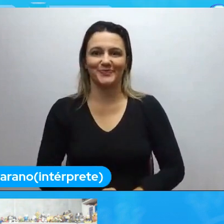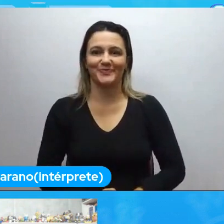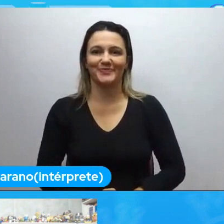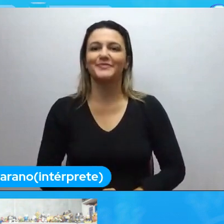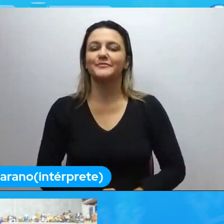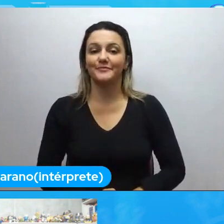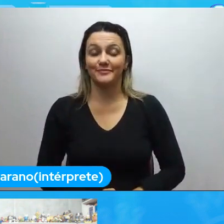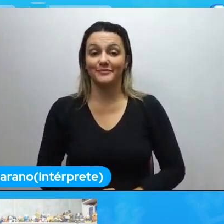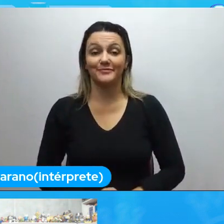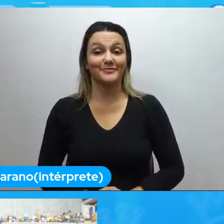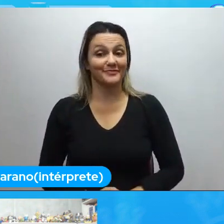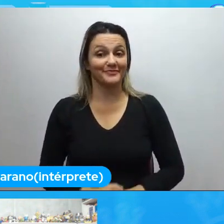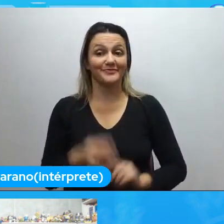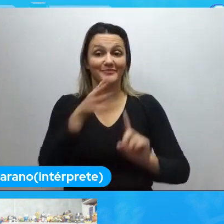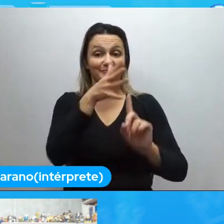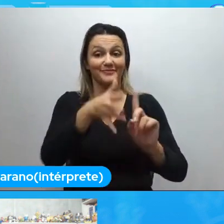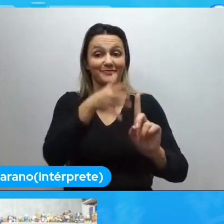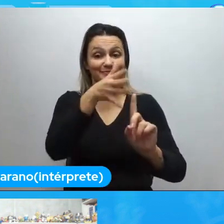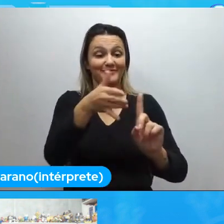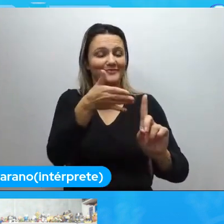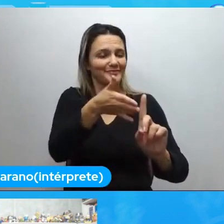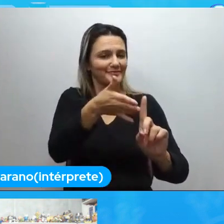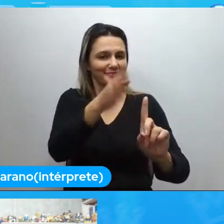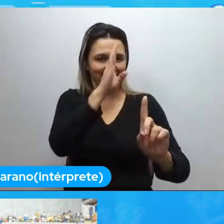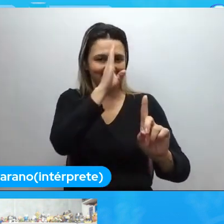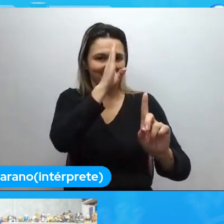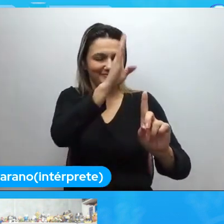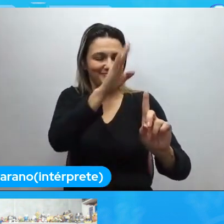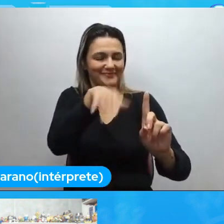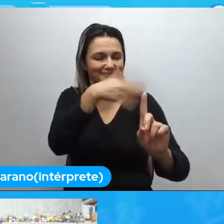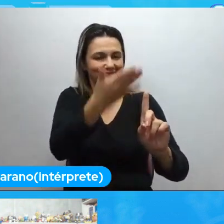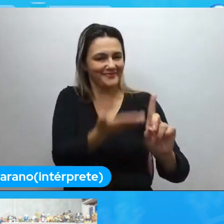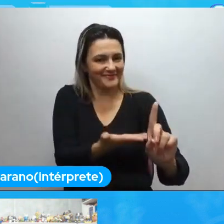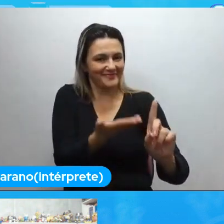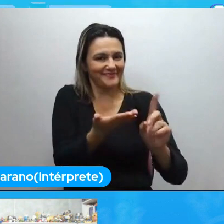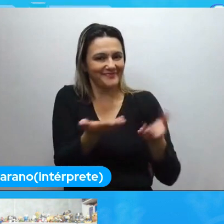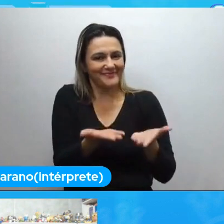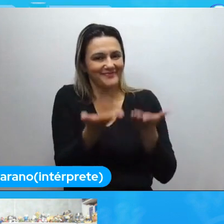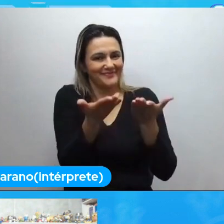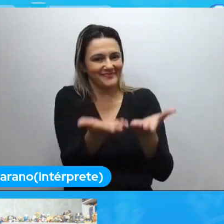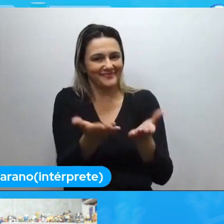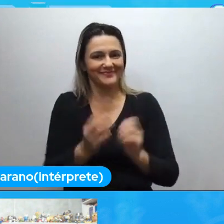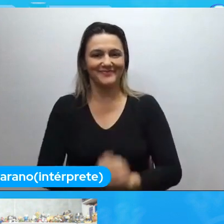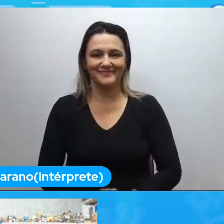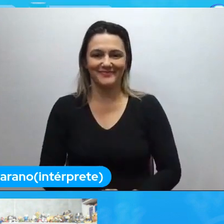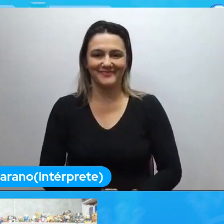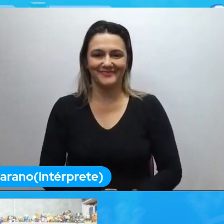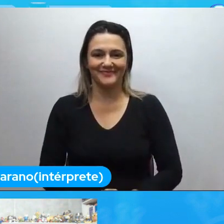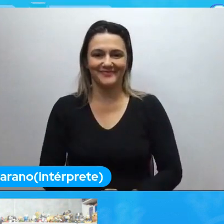Enfim, esse palco principal da Python Brasil é seu. Gerar e a Anne.